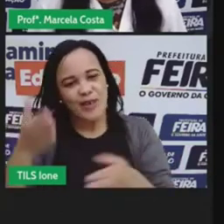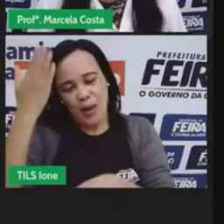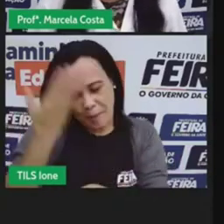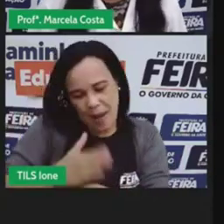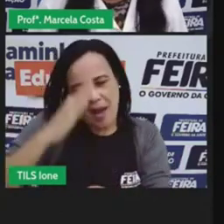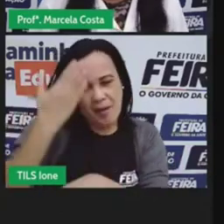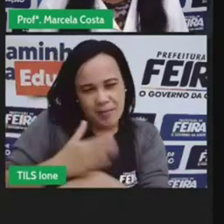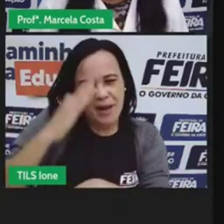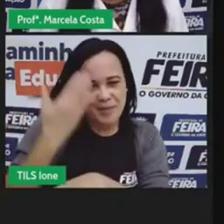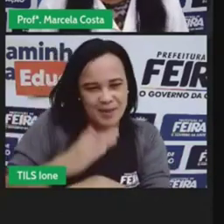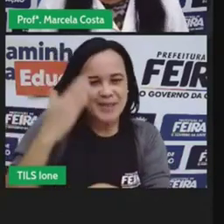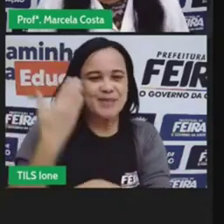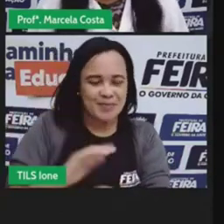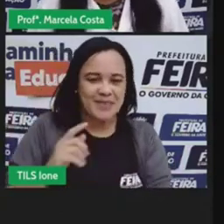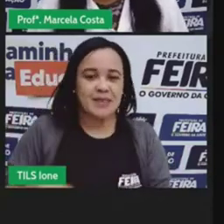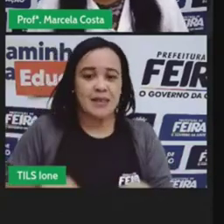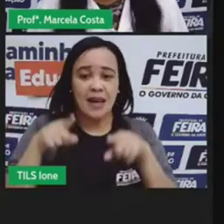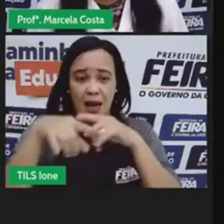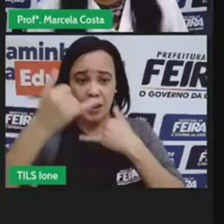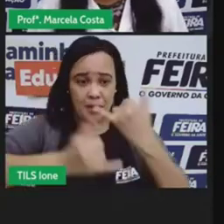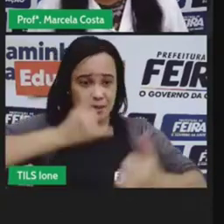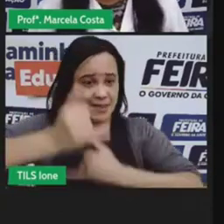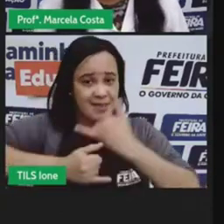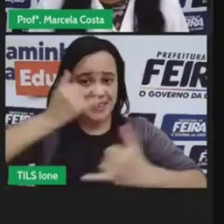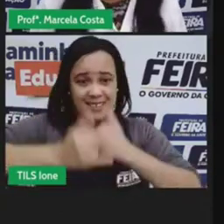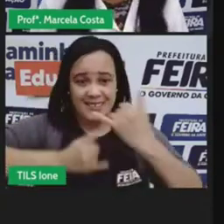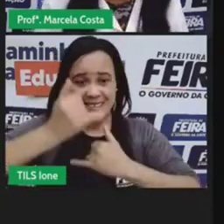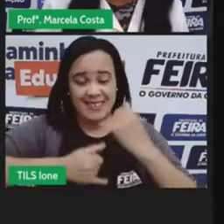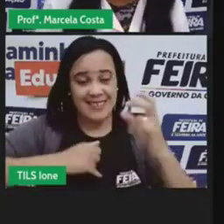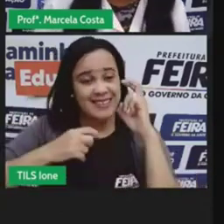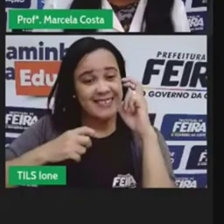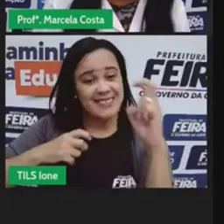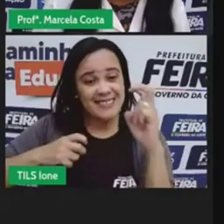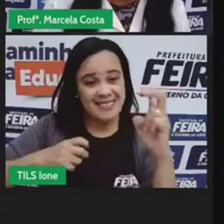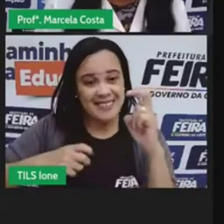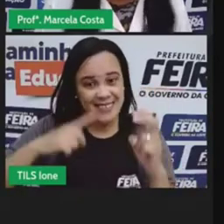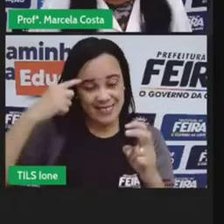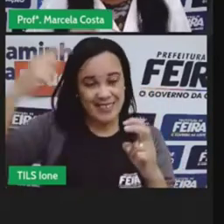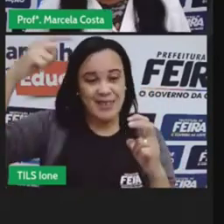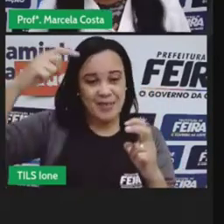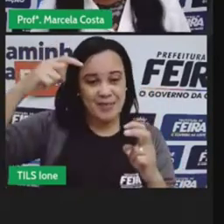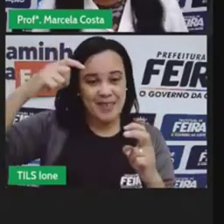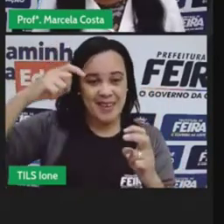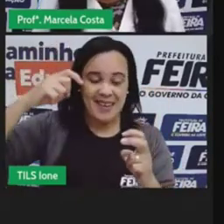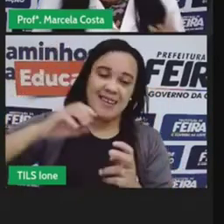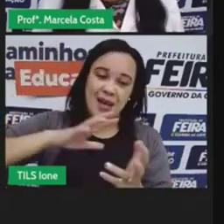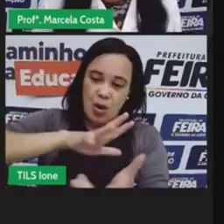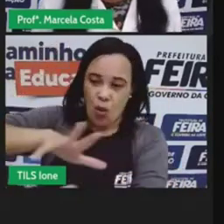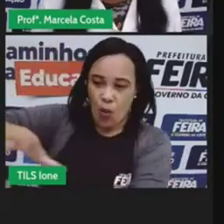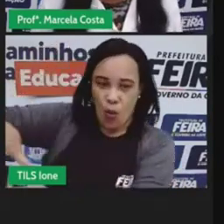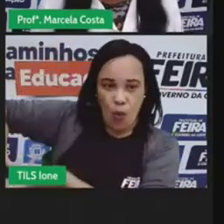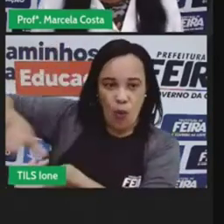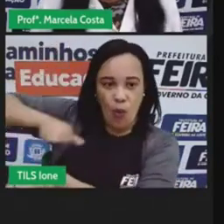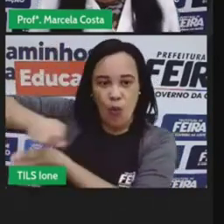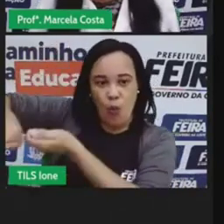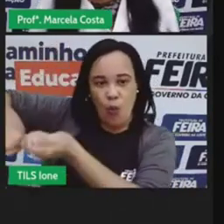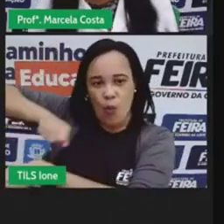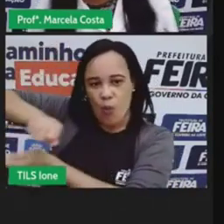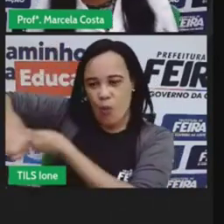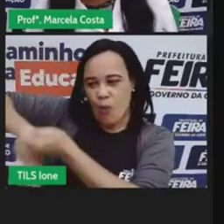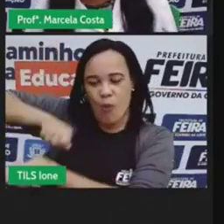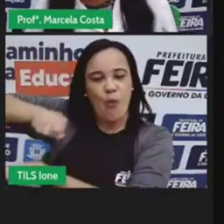vocês que é o jogo 5R da sustentabilidade esse que eu mostrei aqui reduzir reciclar